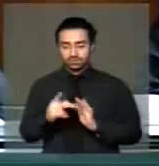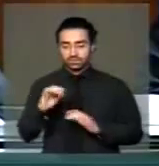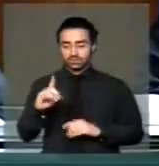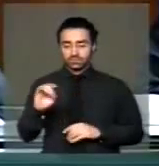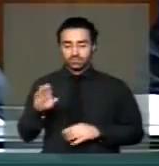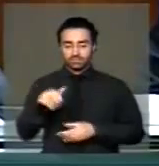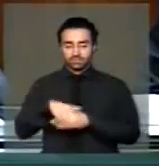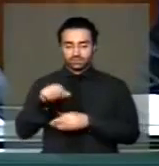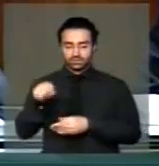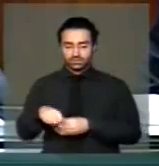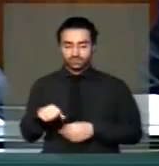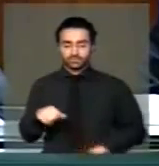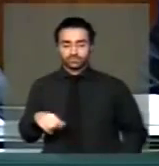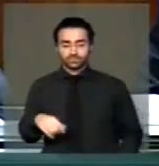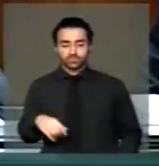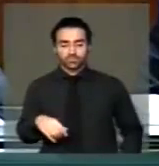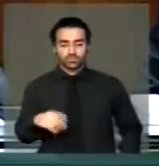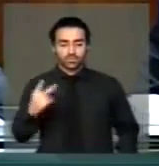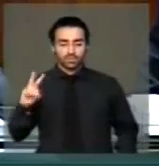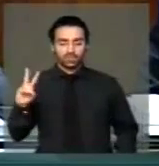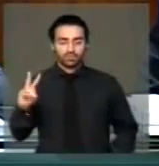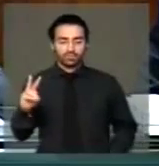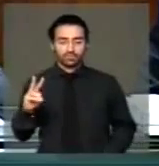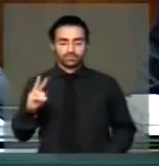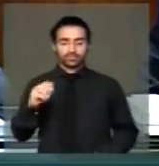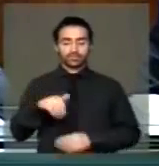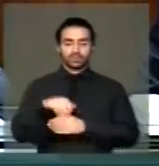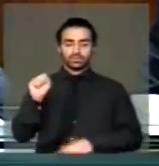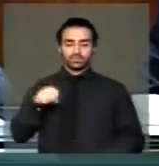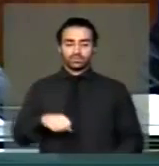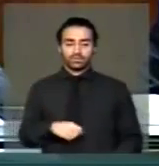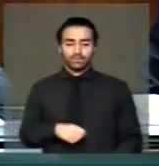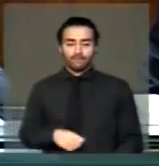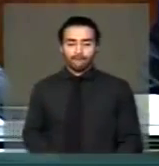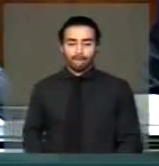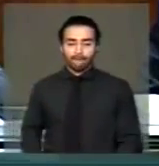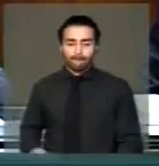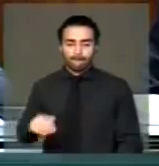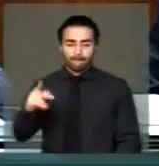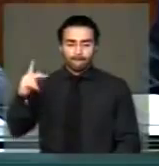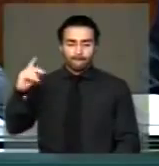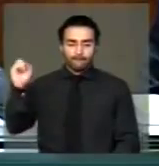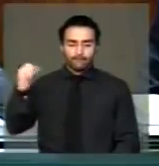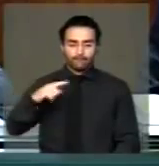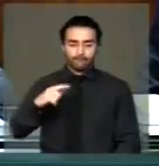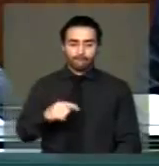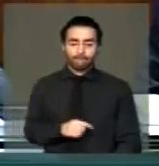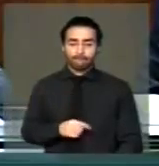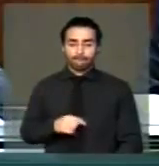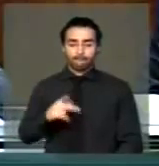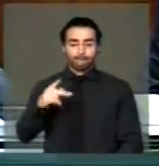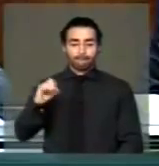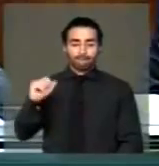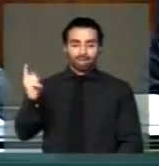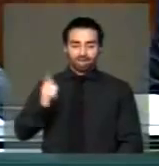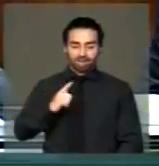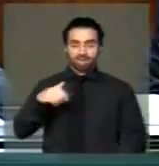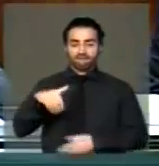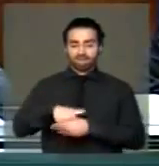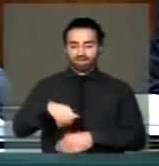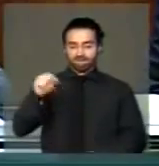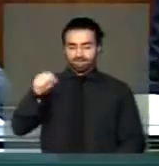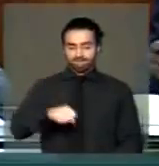Sim. Como vota o PV? O PV vota sim. Sim, pessoal. Presidente, o pessoal vota sim,